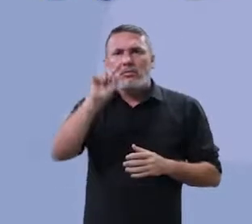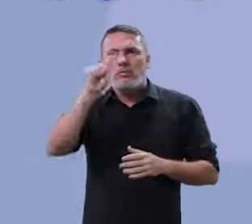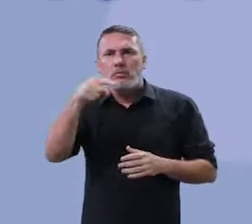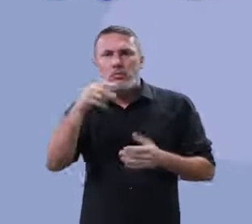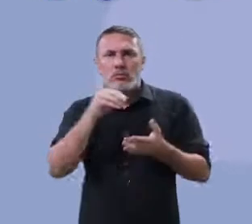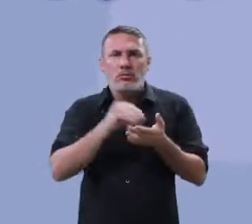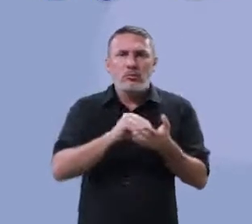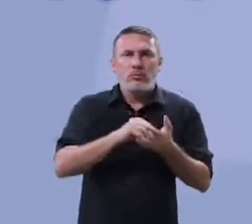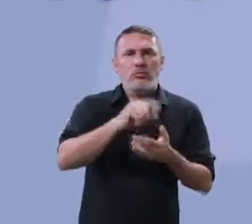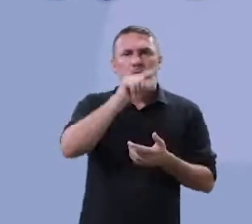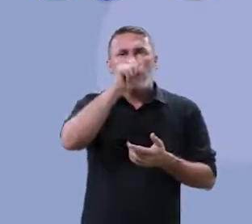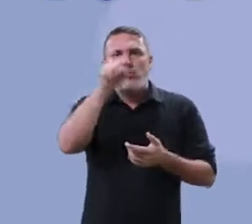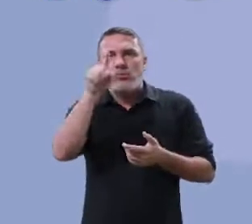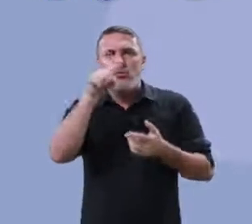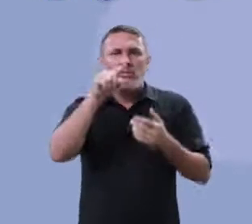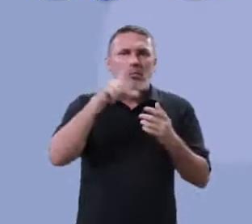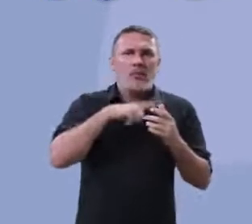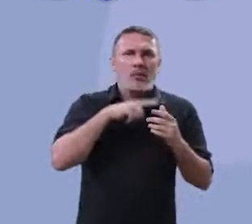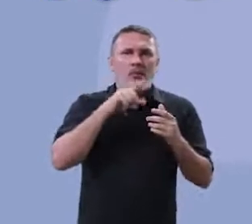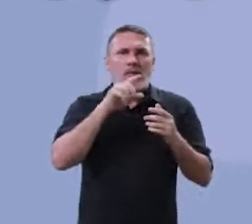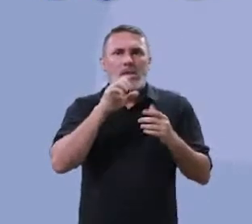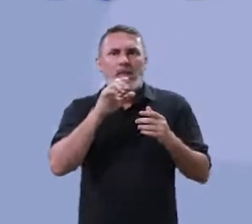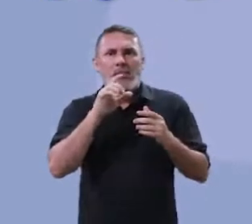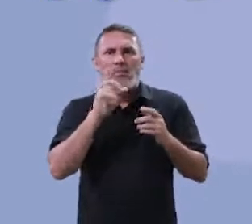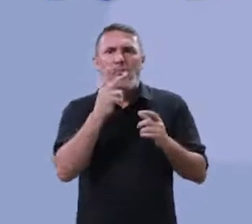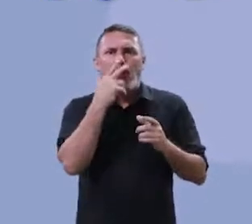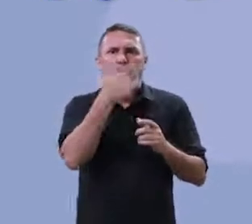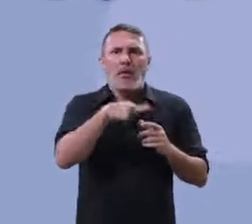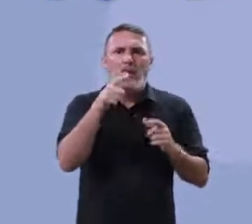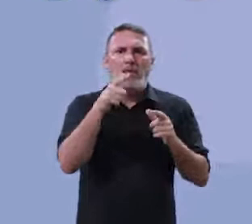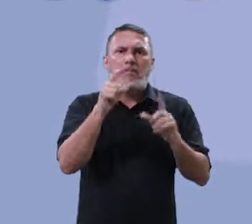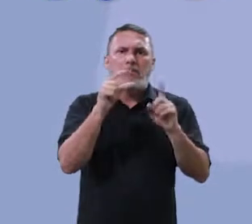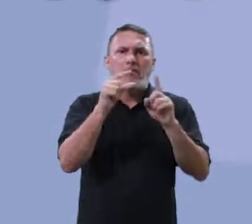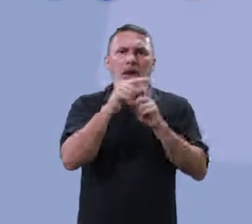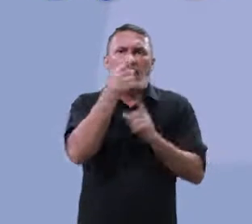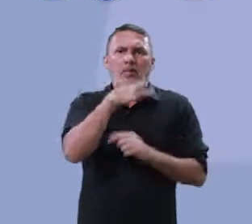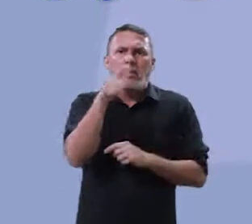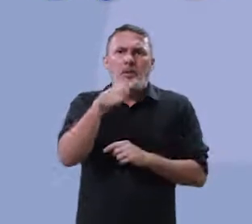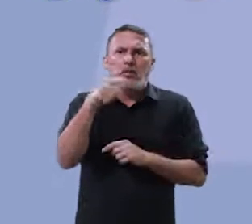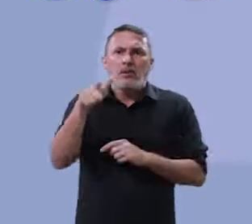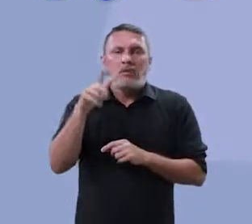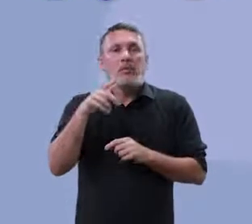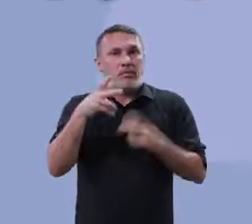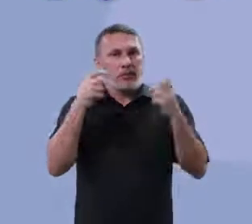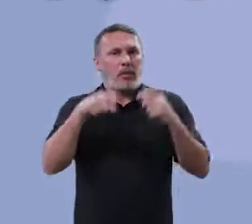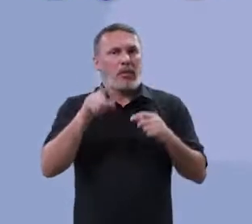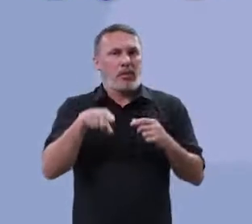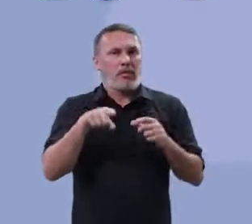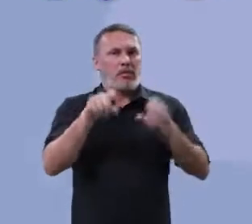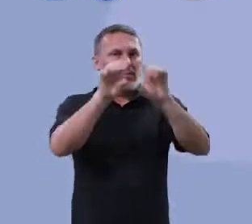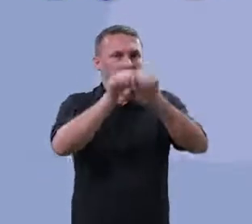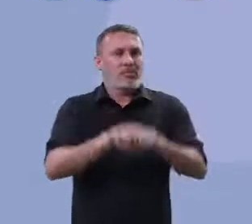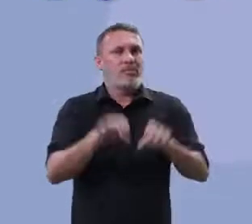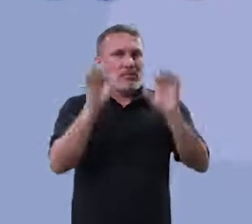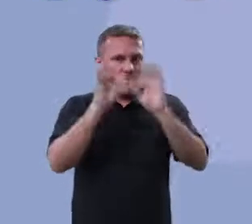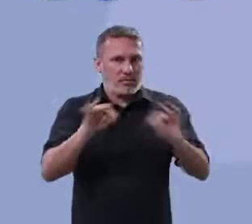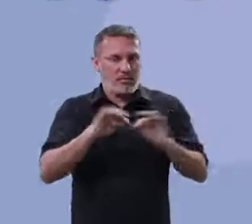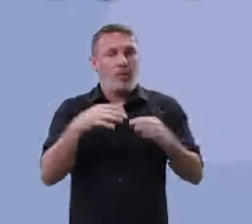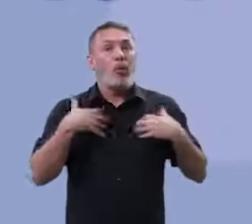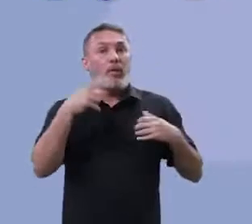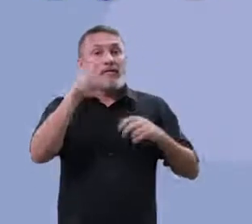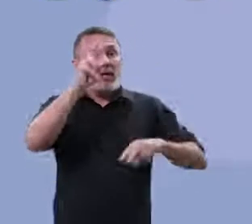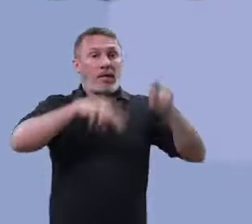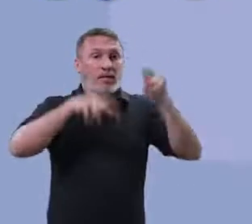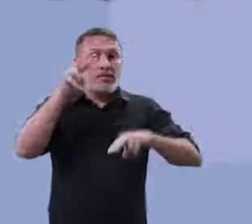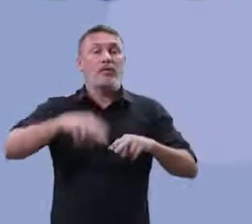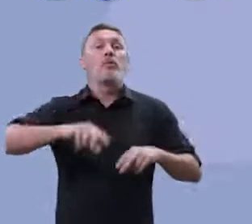ausência de pontuações, né? As vírgulas, enfim, enfim. O que eu quero que você analise, meu aluno, neste momento,